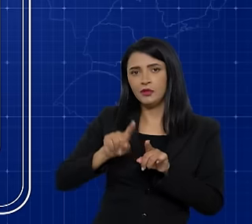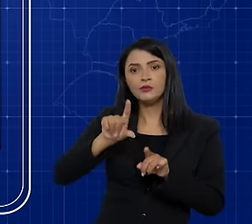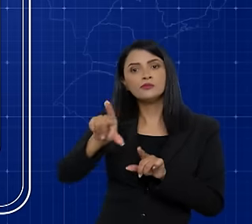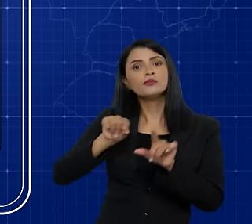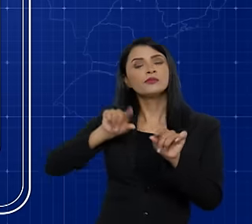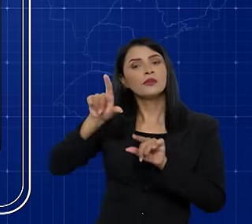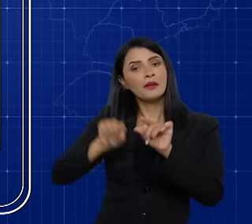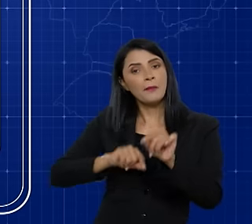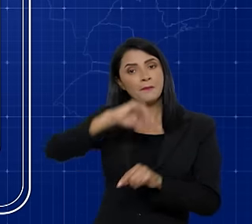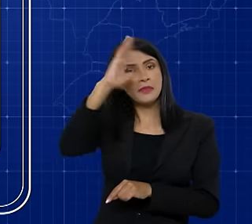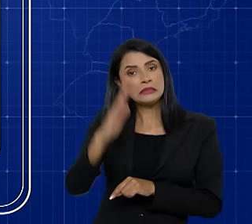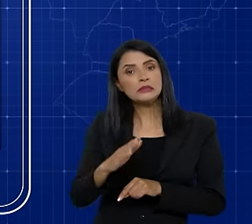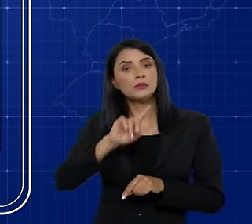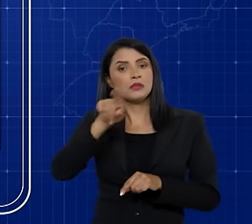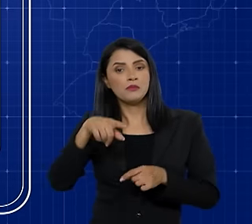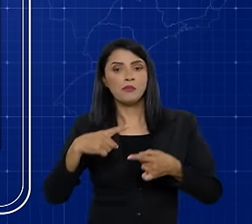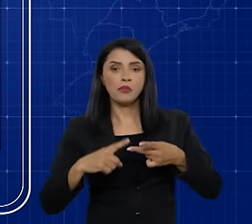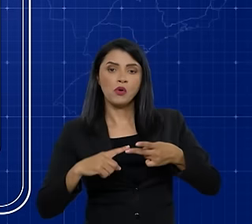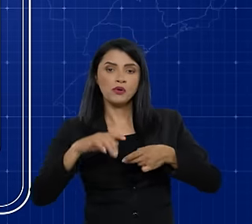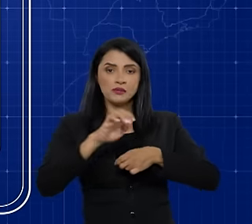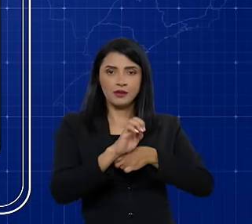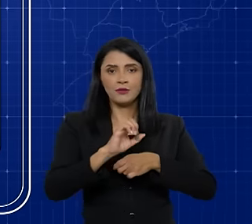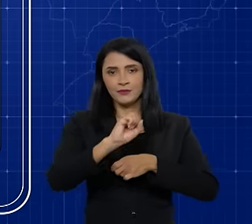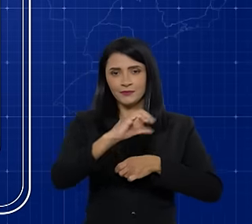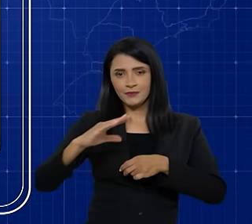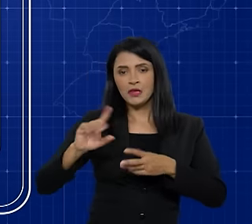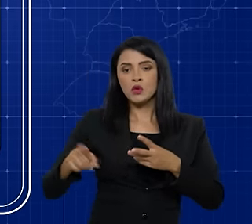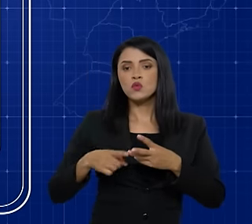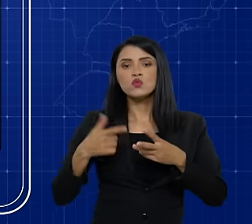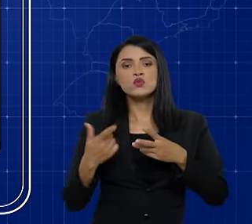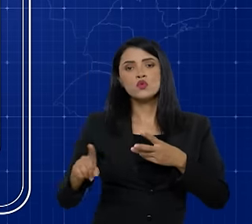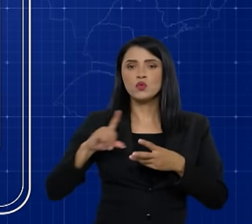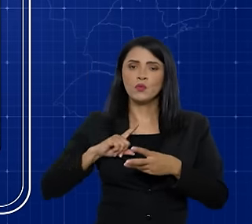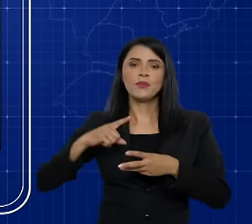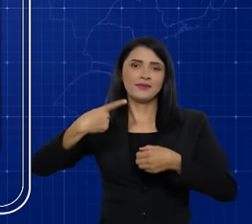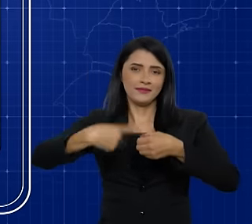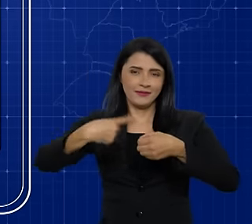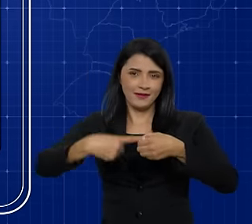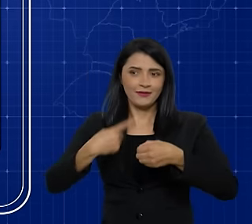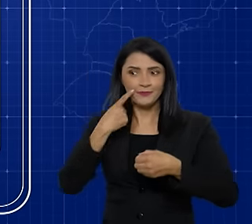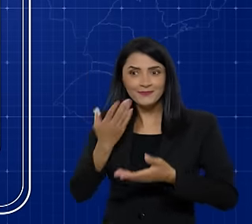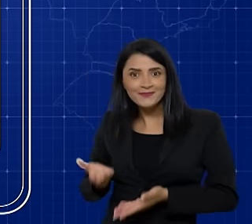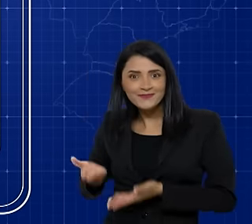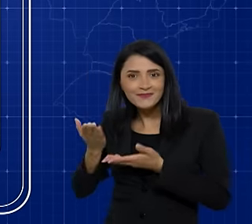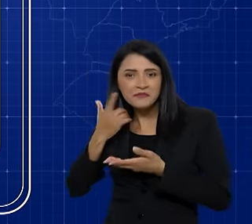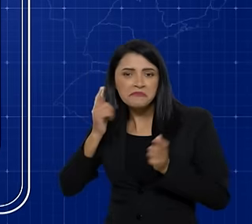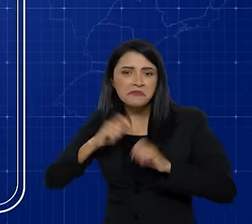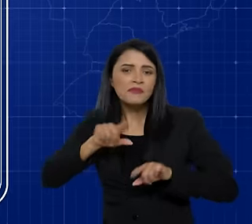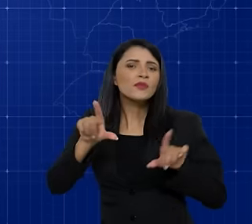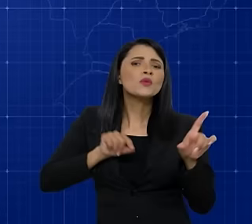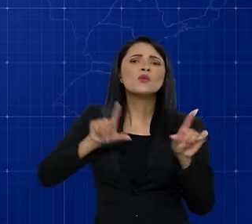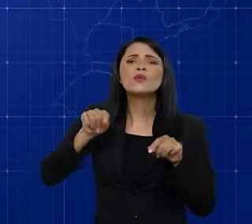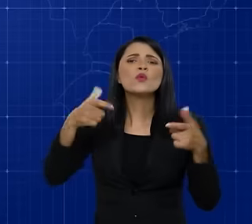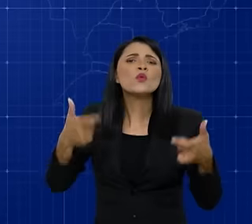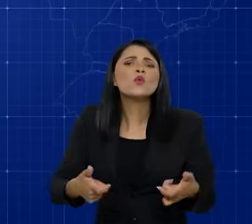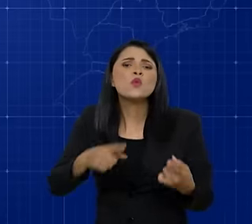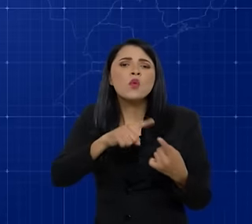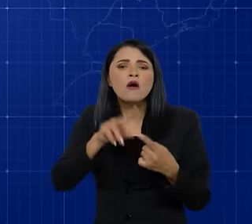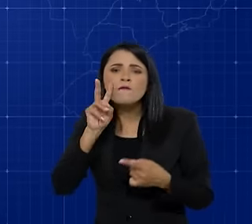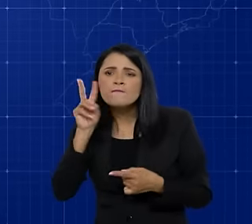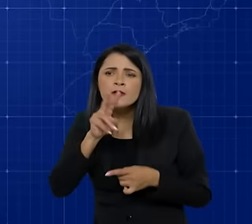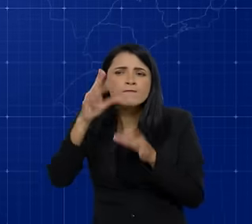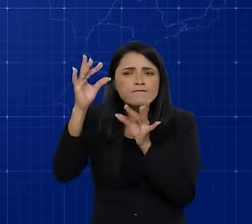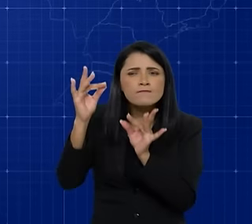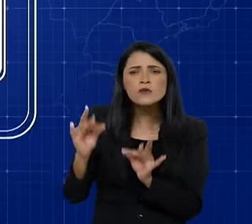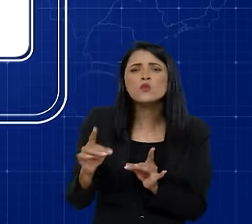seleciona Brasil, depois o estado, no caso, Santa Catarina. E por fim, Pescaria Brava. E você pode ainda escolher em qual